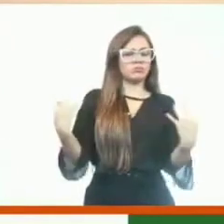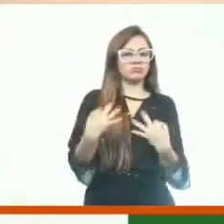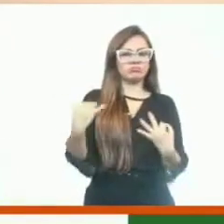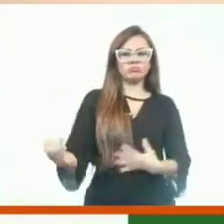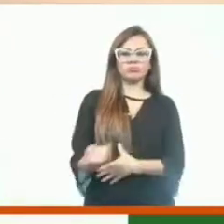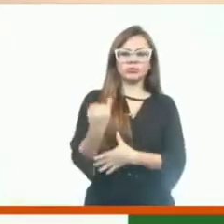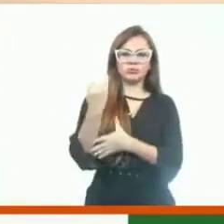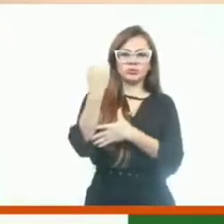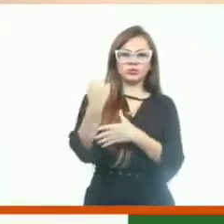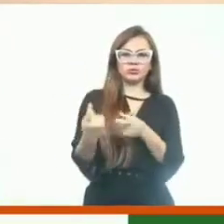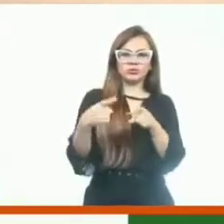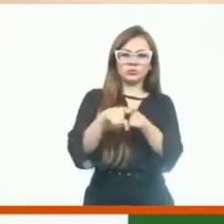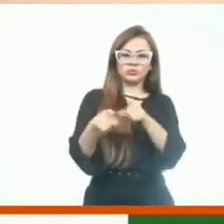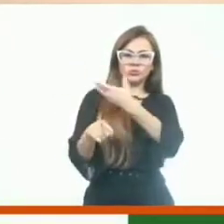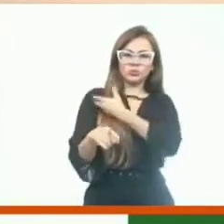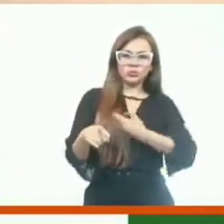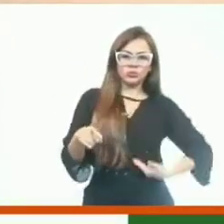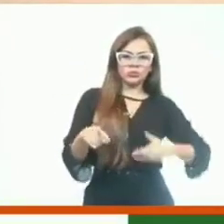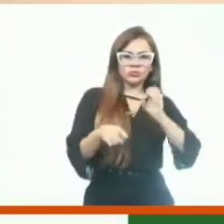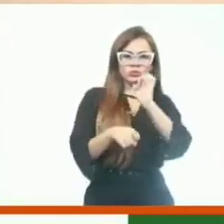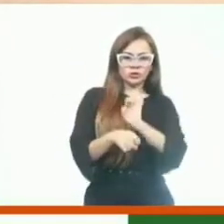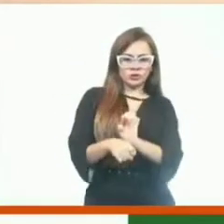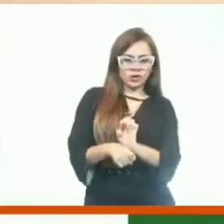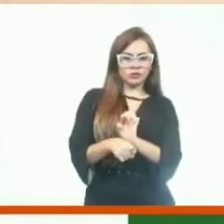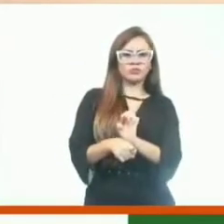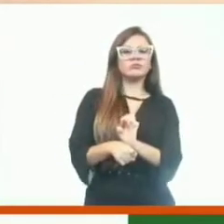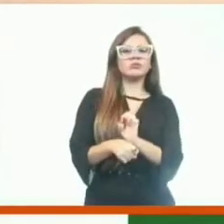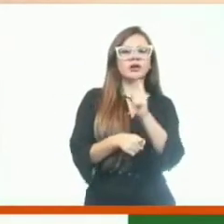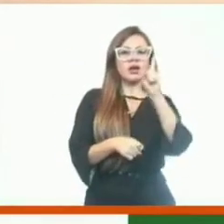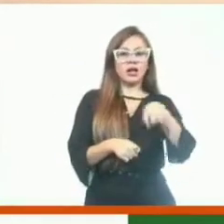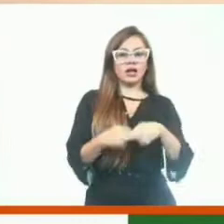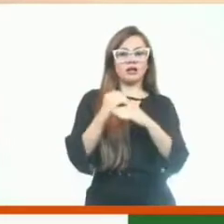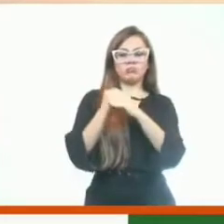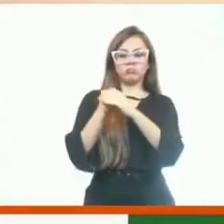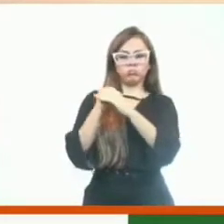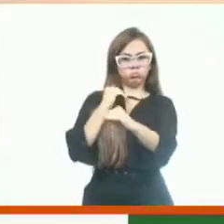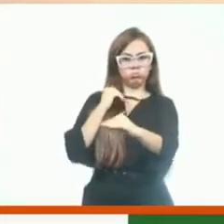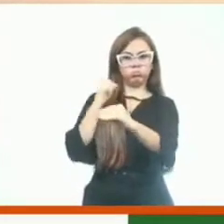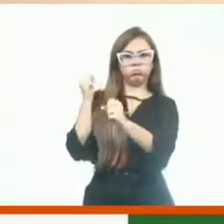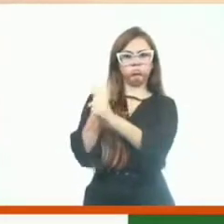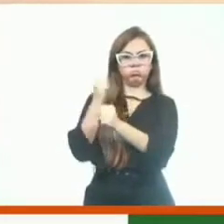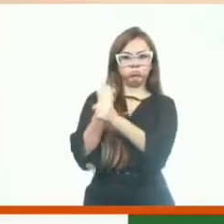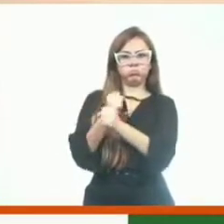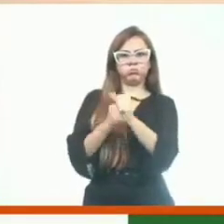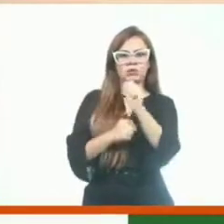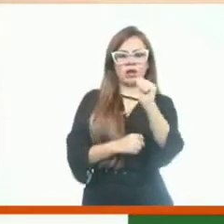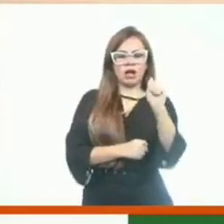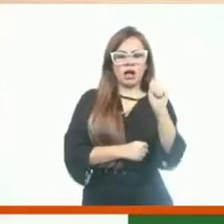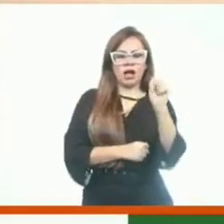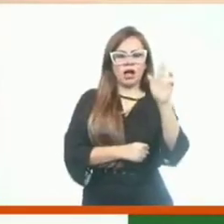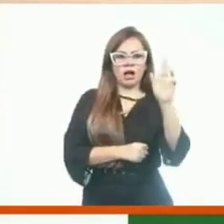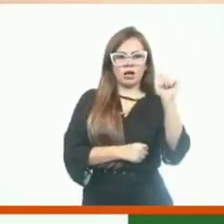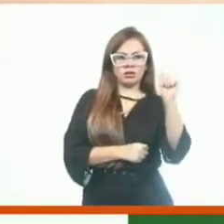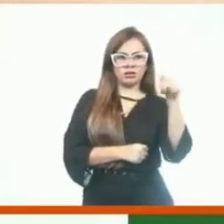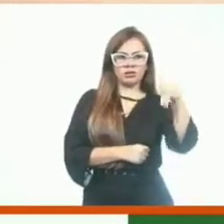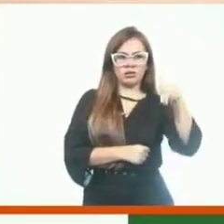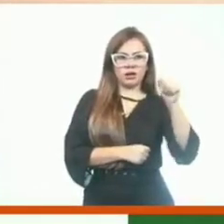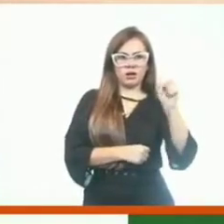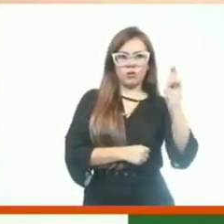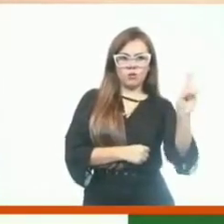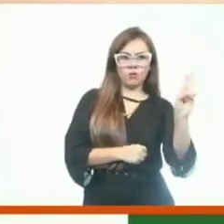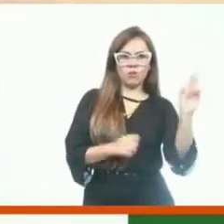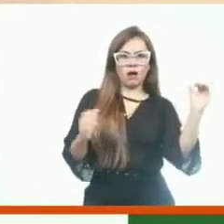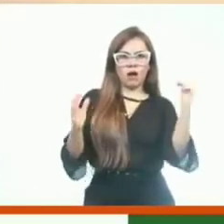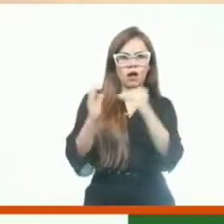parceria do governo do Estado, que é a obra do asfaltamento que liga Aranaú ao pré-ar. Uma grande obra.